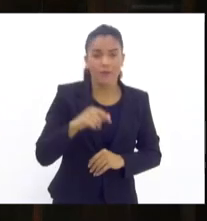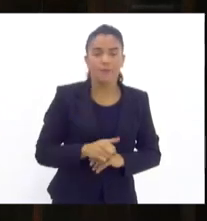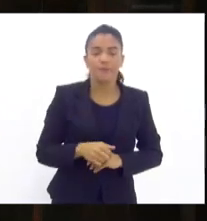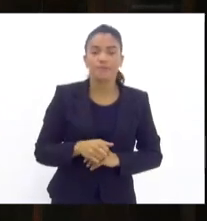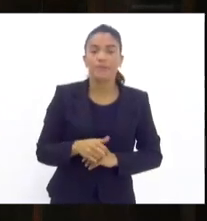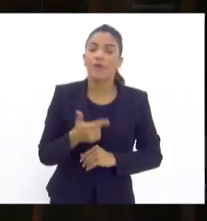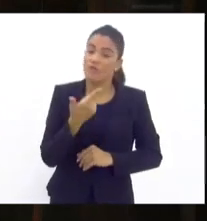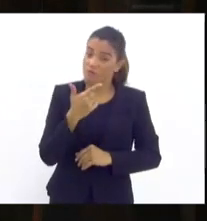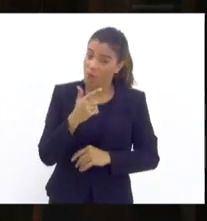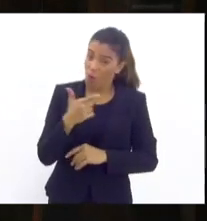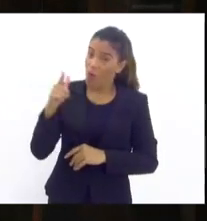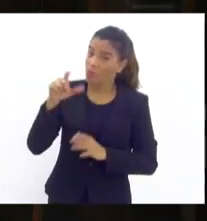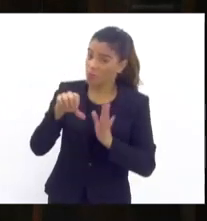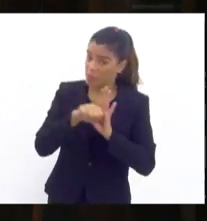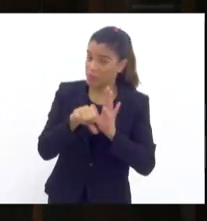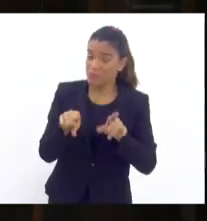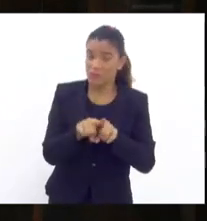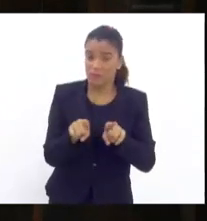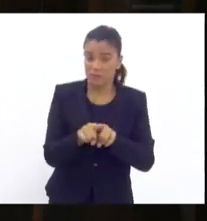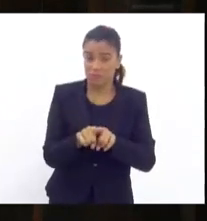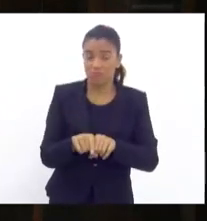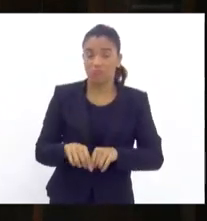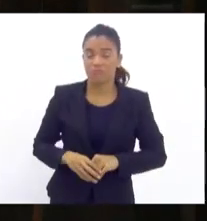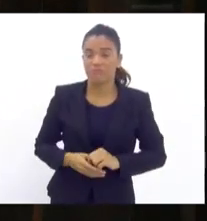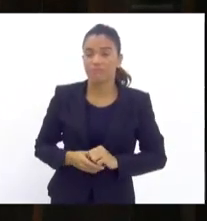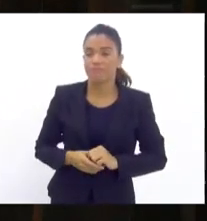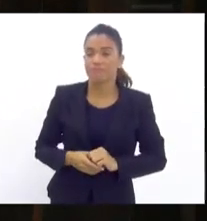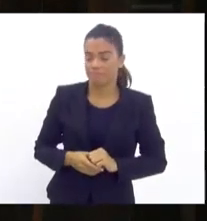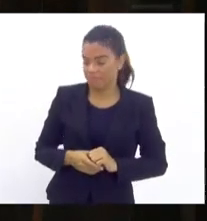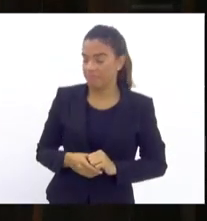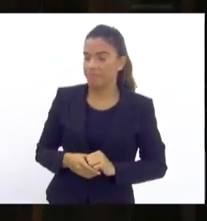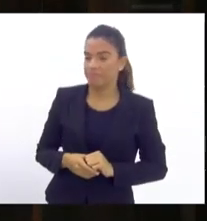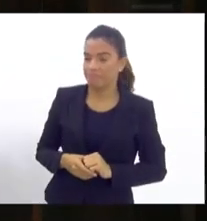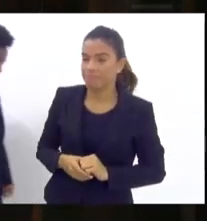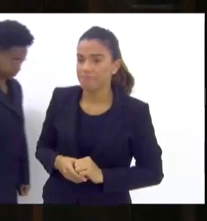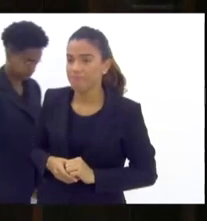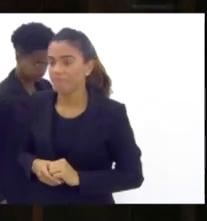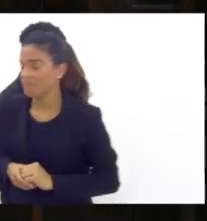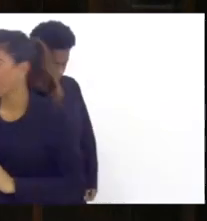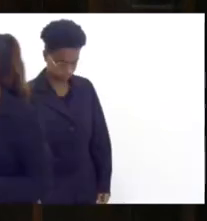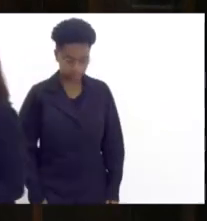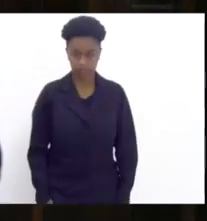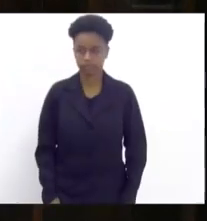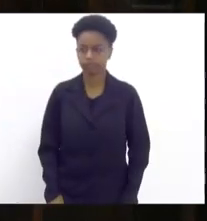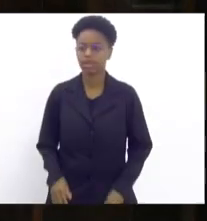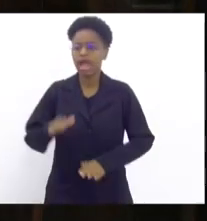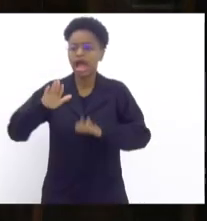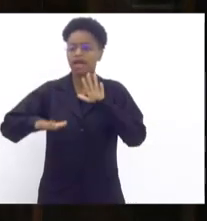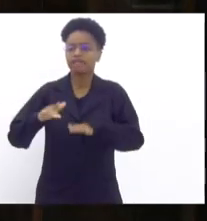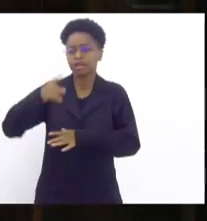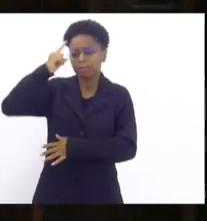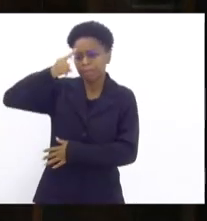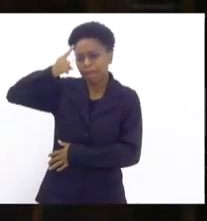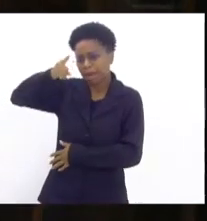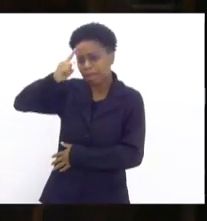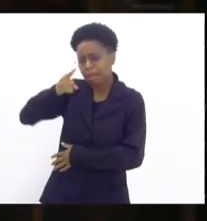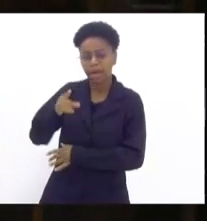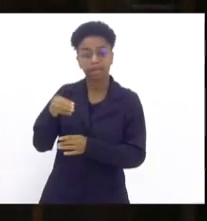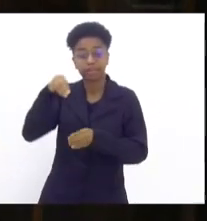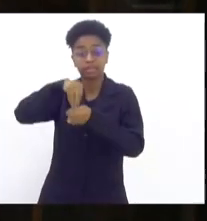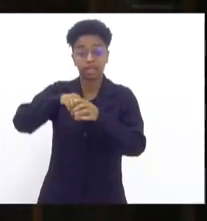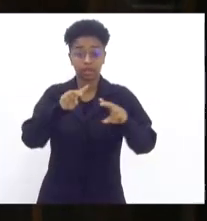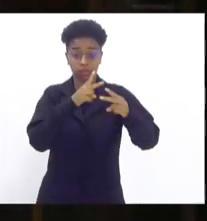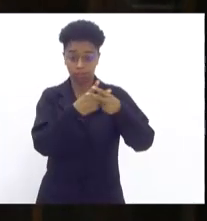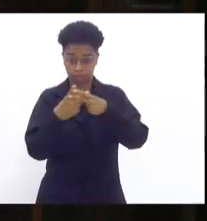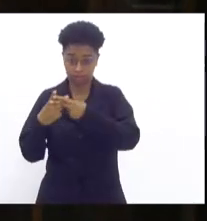E outra coisa que as pessoas não estão se atentando a muito também. Muitas vezes as ordens passam de dentro do presídio. Estão comandando de